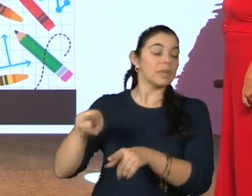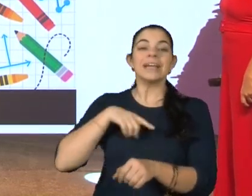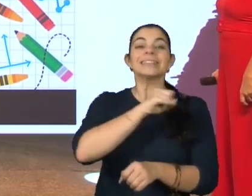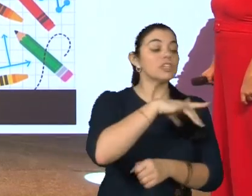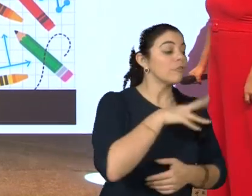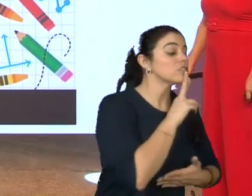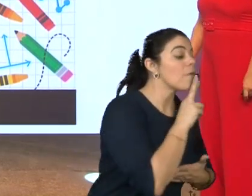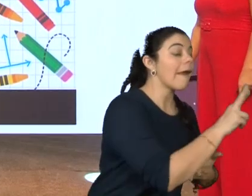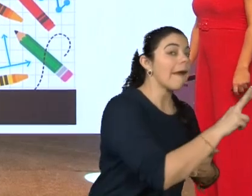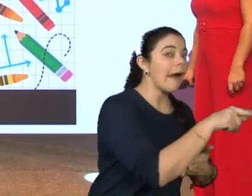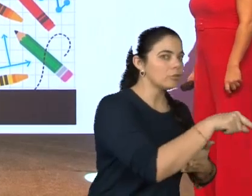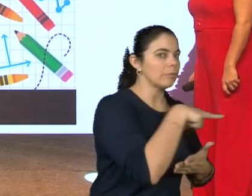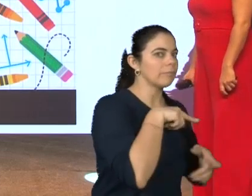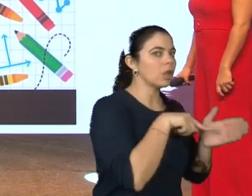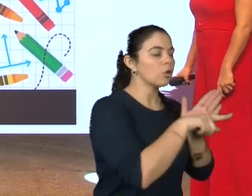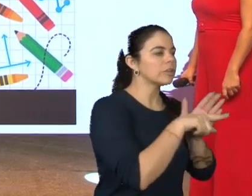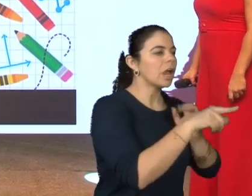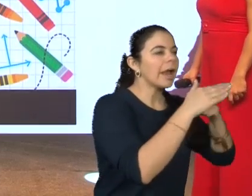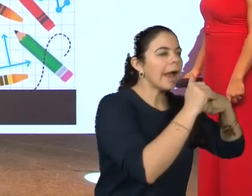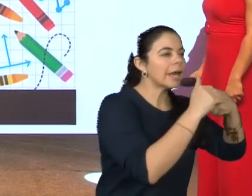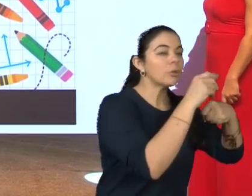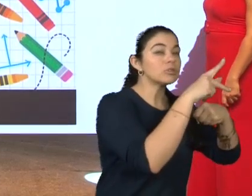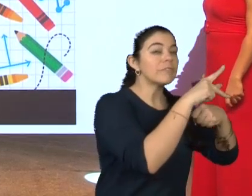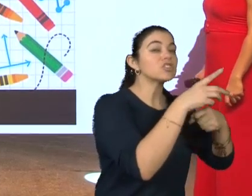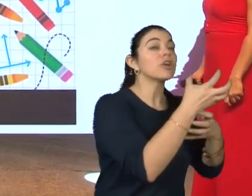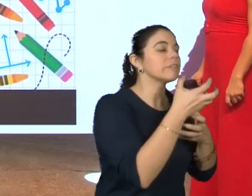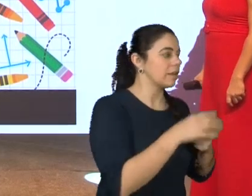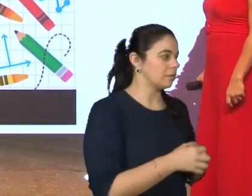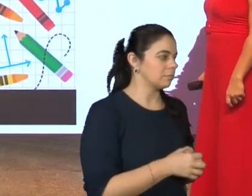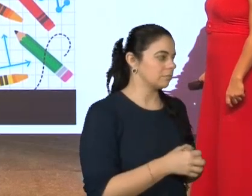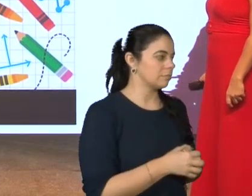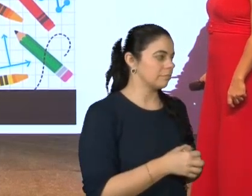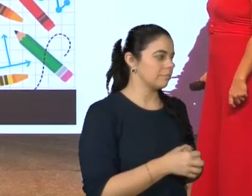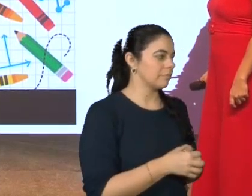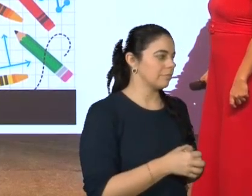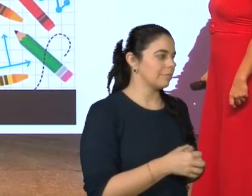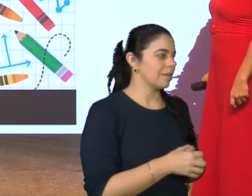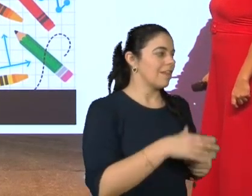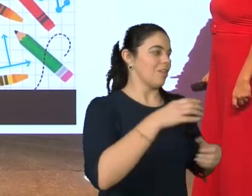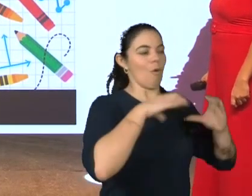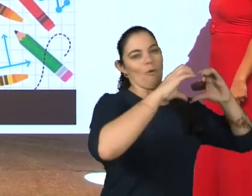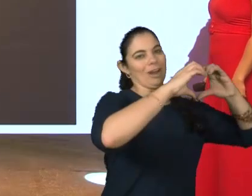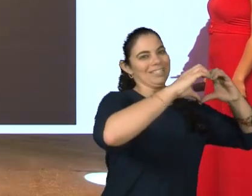um recadinho ou fazer um gesto de carinho para os professores, o você faria? Meu coração. seu.